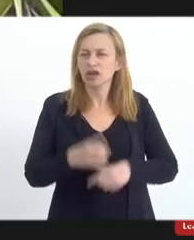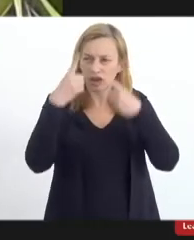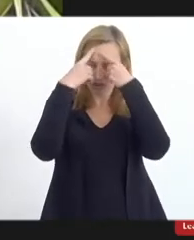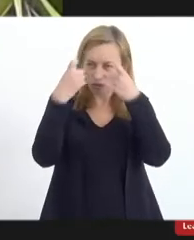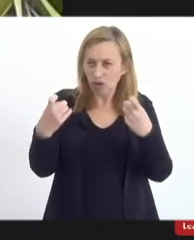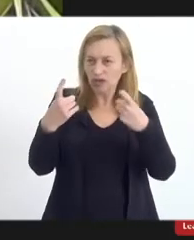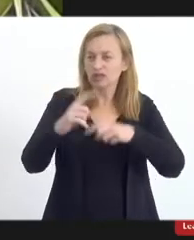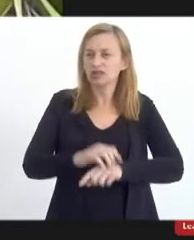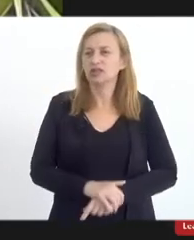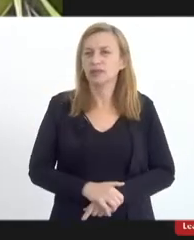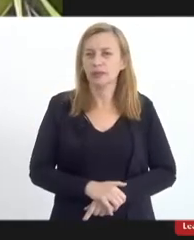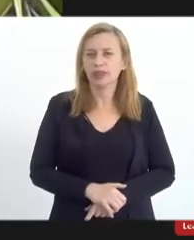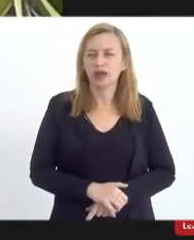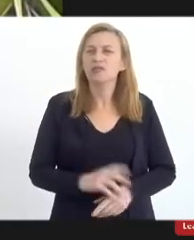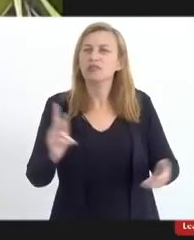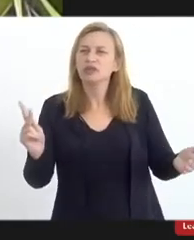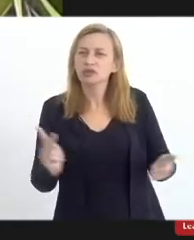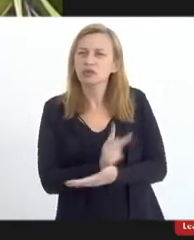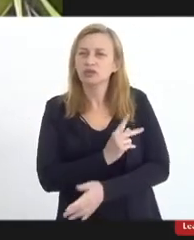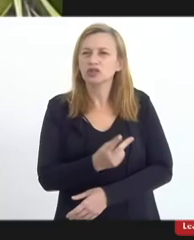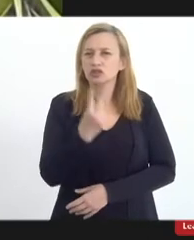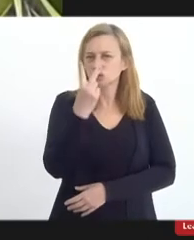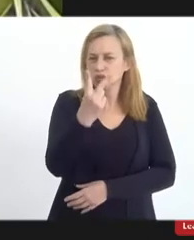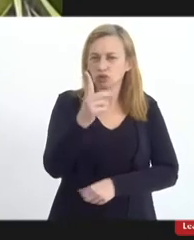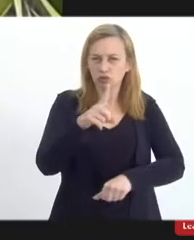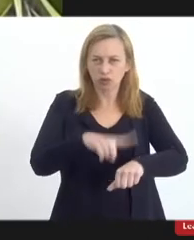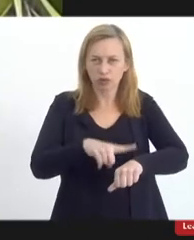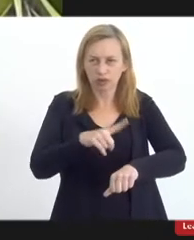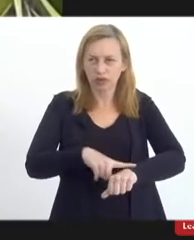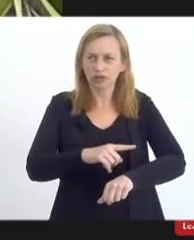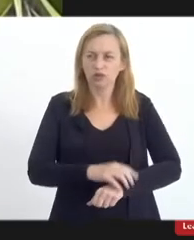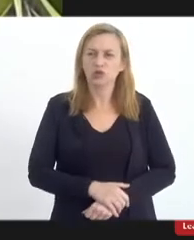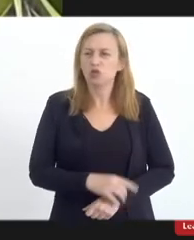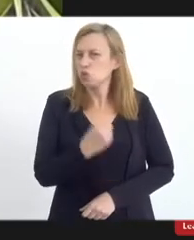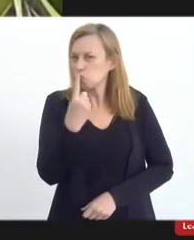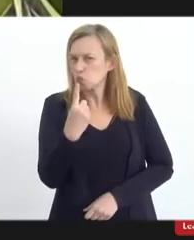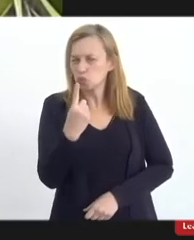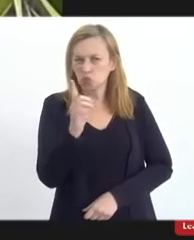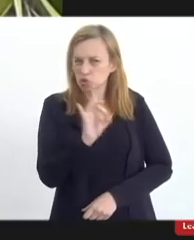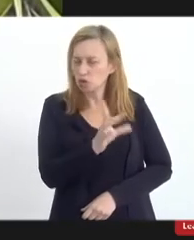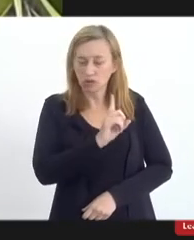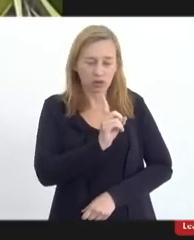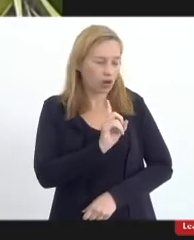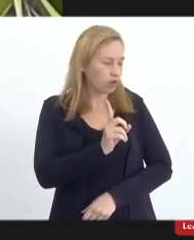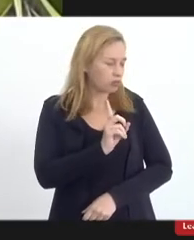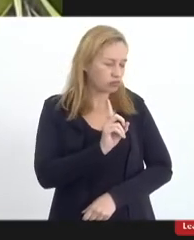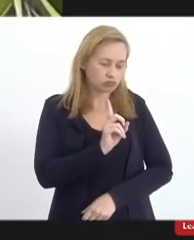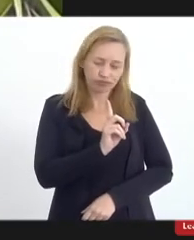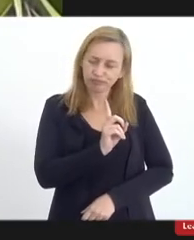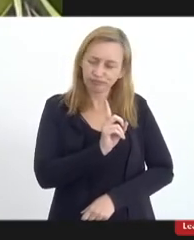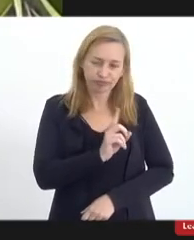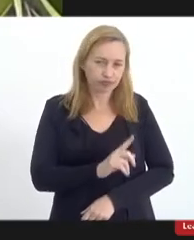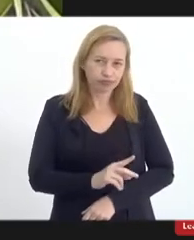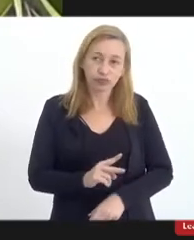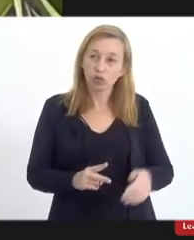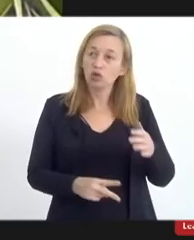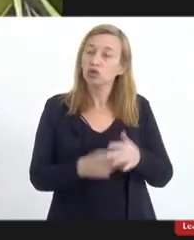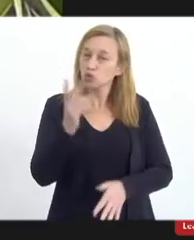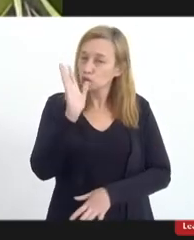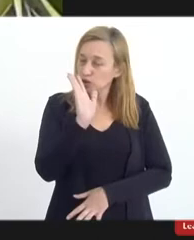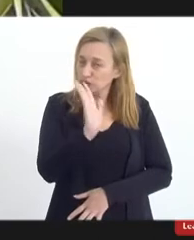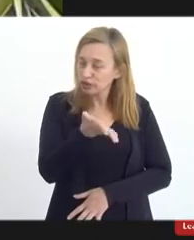tanto, isso me aconteceu em dois episódios, não foi um só, em dois episódios,